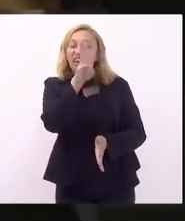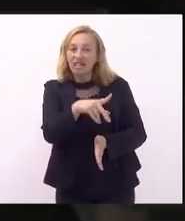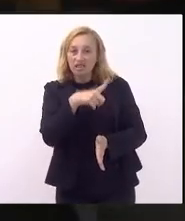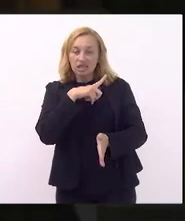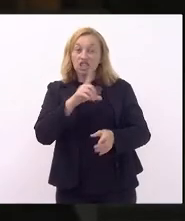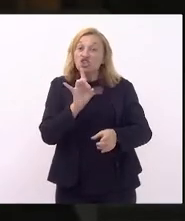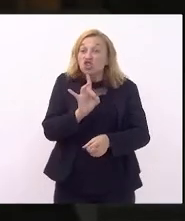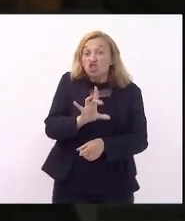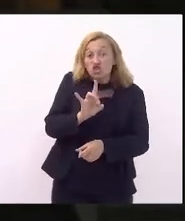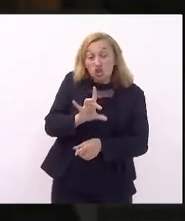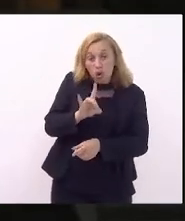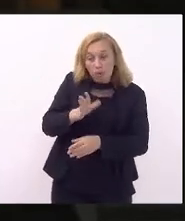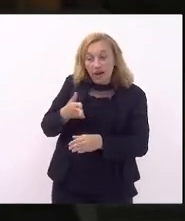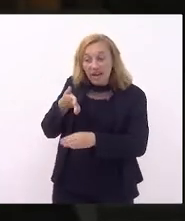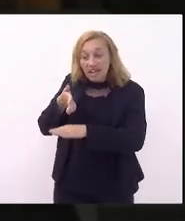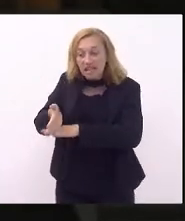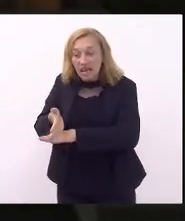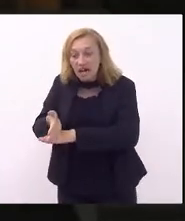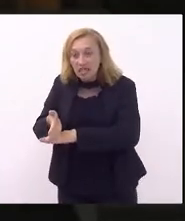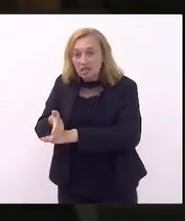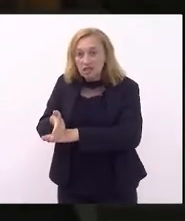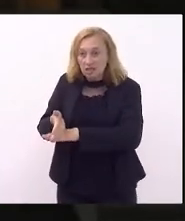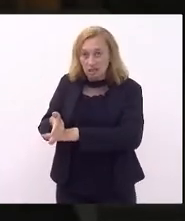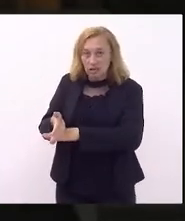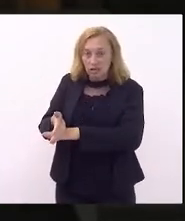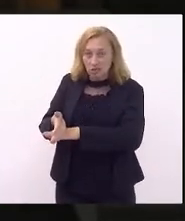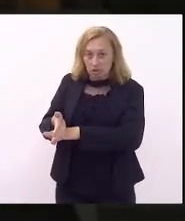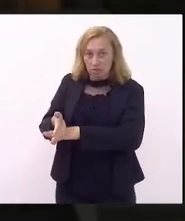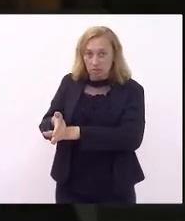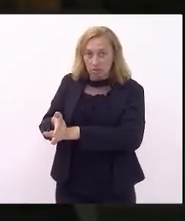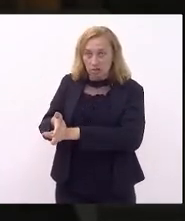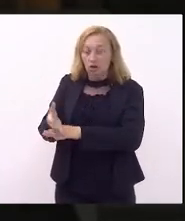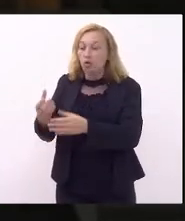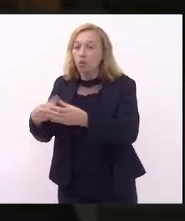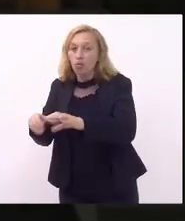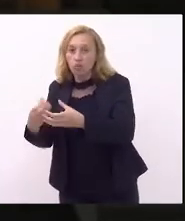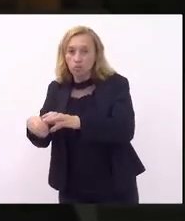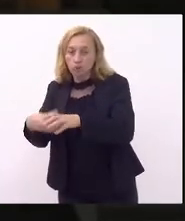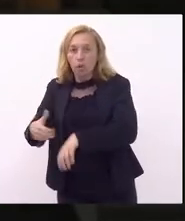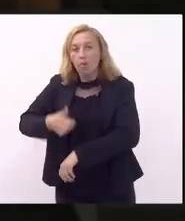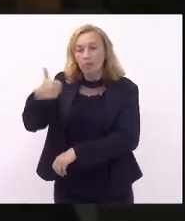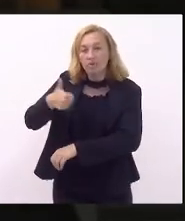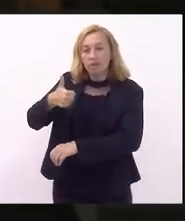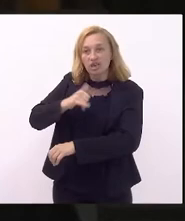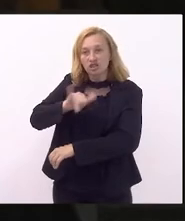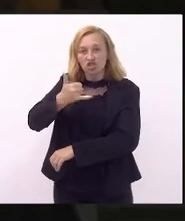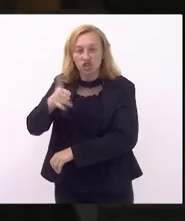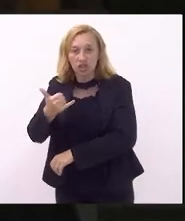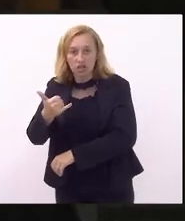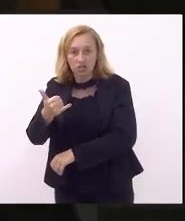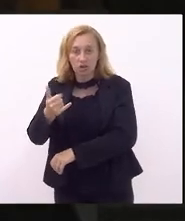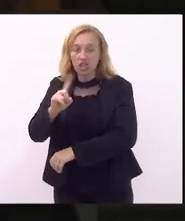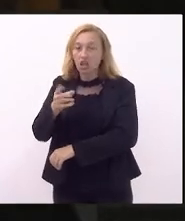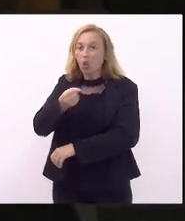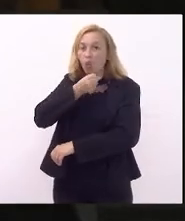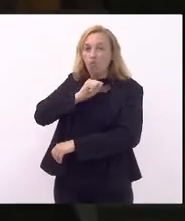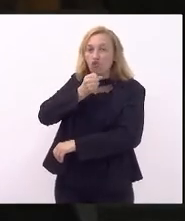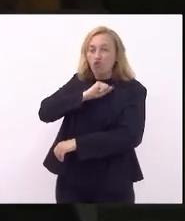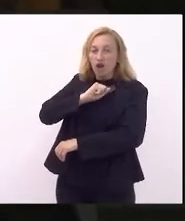entrassem no Estado por concurso público, a partir de 1º de janeiro de 2022.